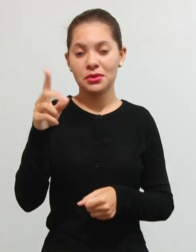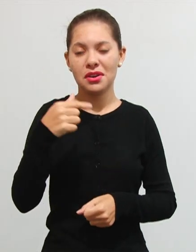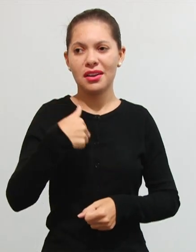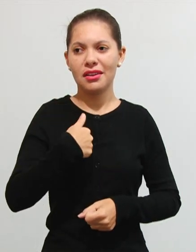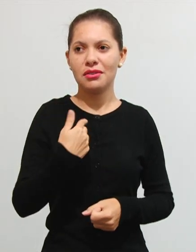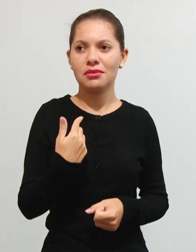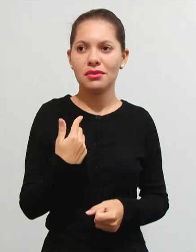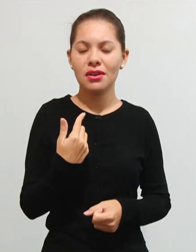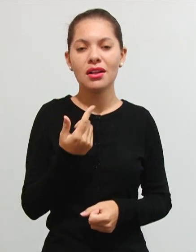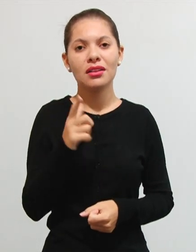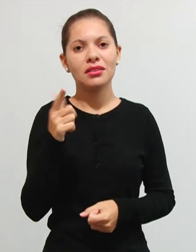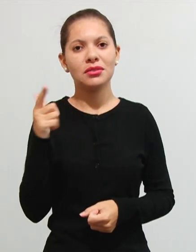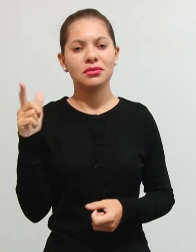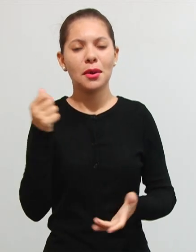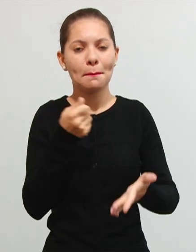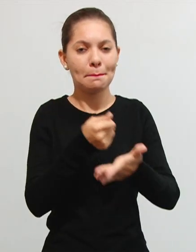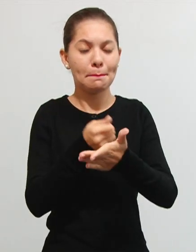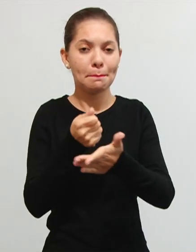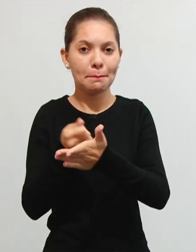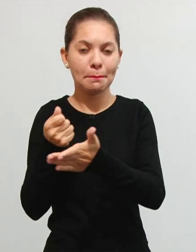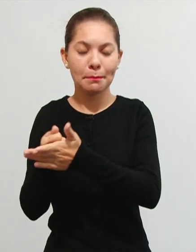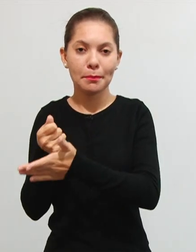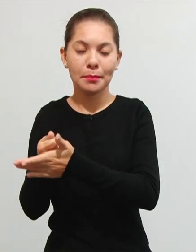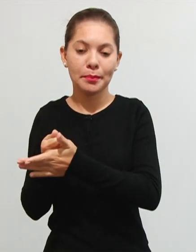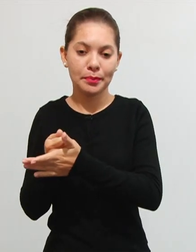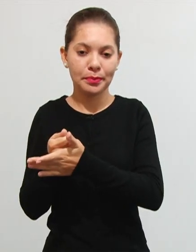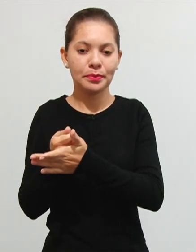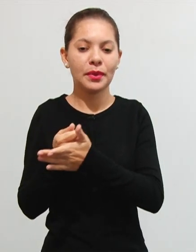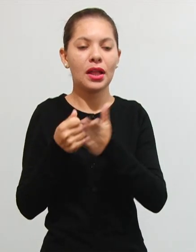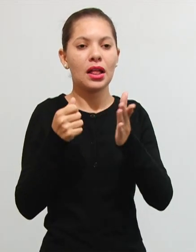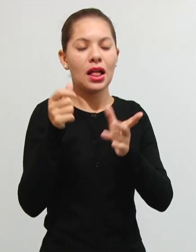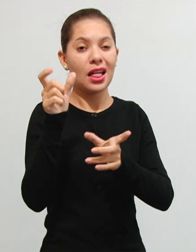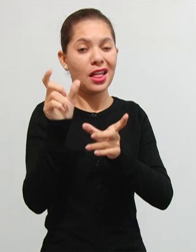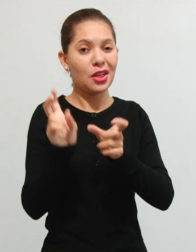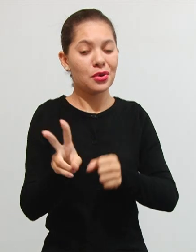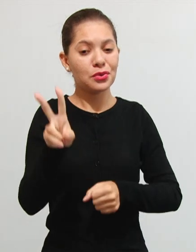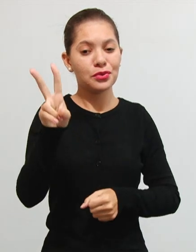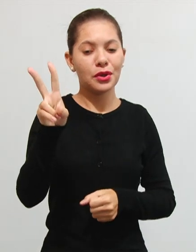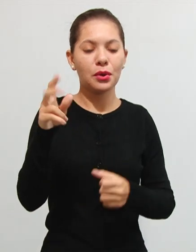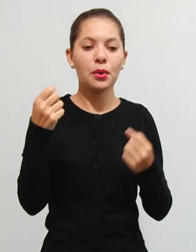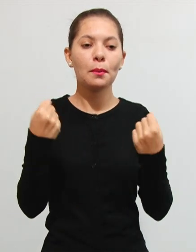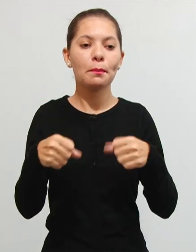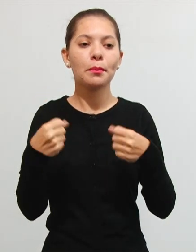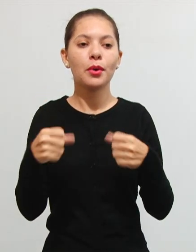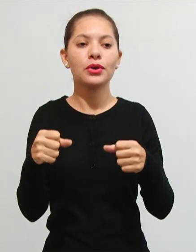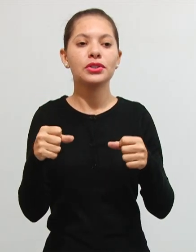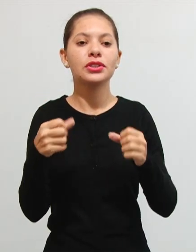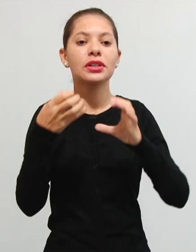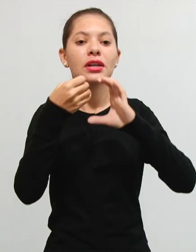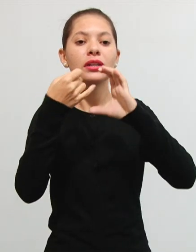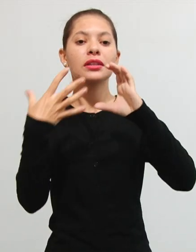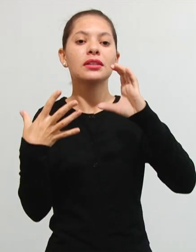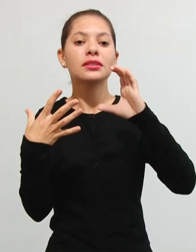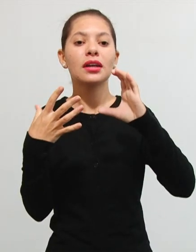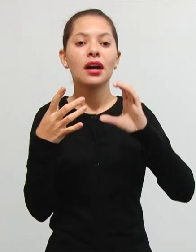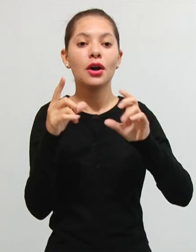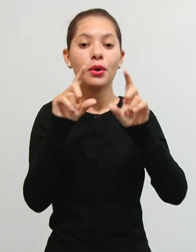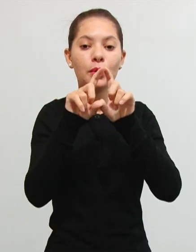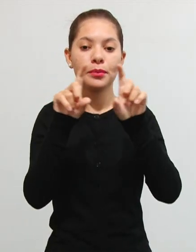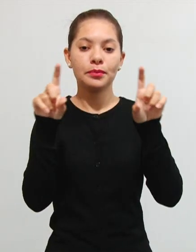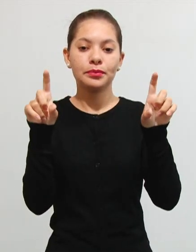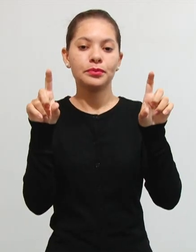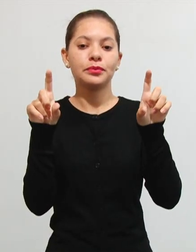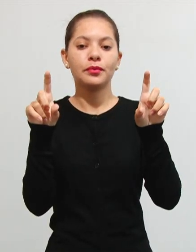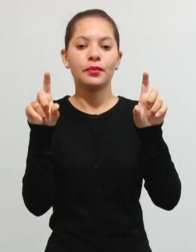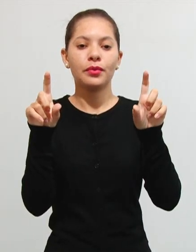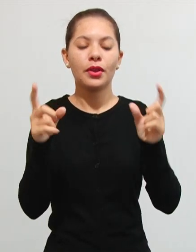tiver ali pagando essa contribuição de melhoria pode caracterizar um enriquecimento sem causa para